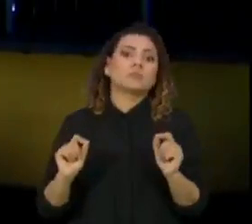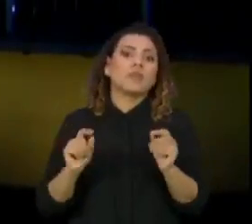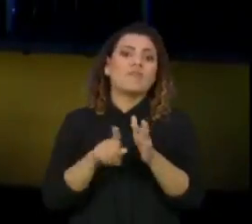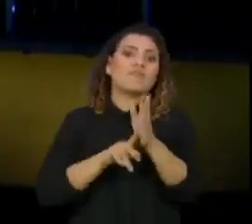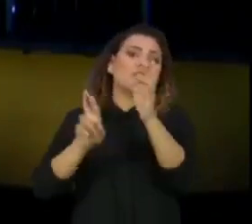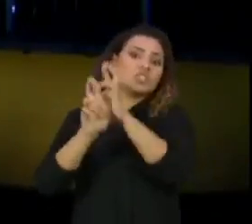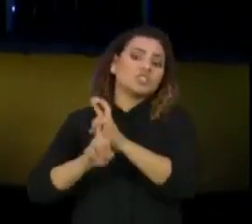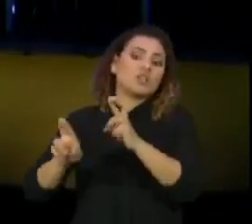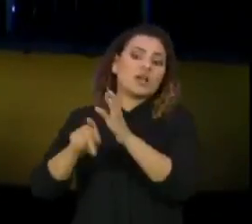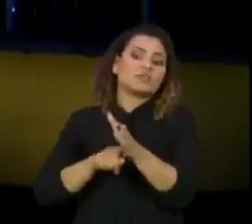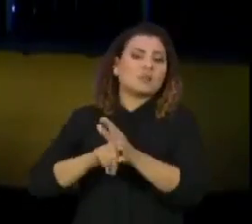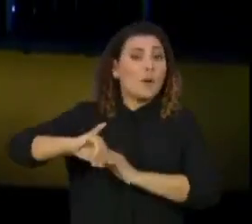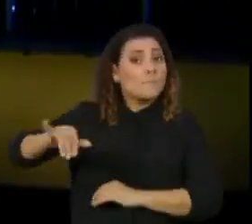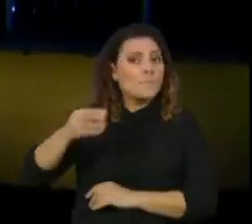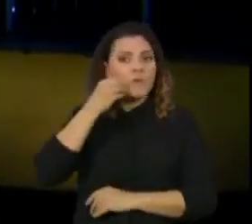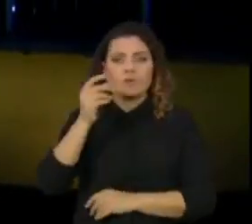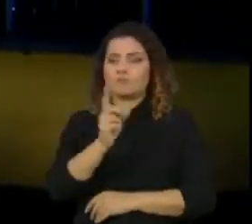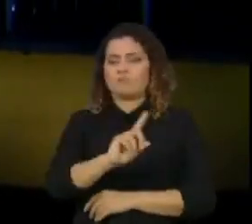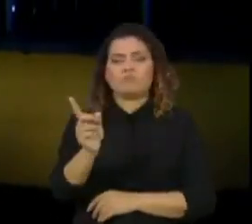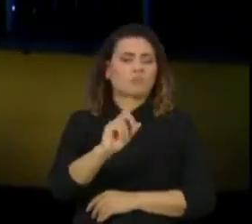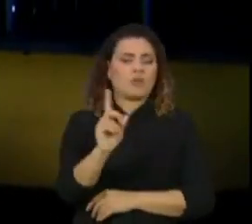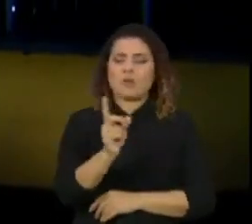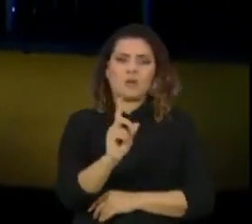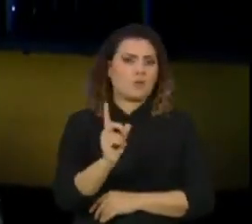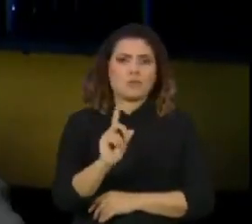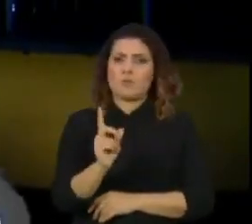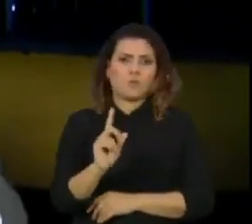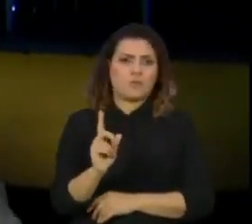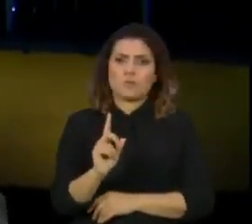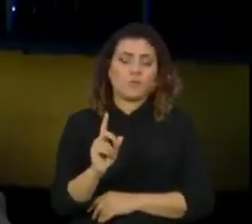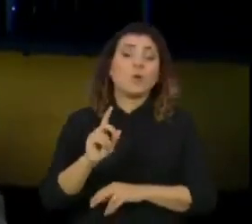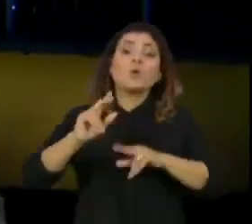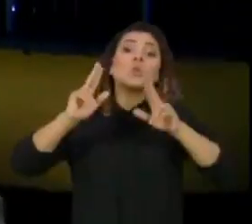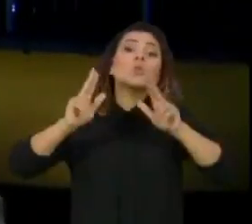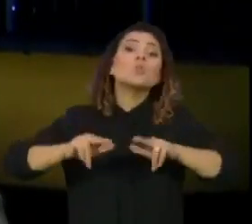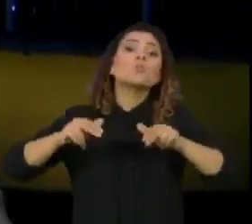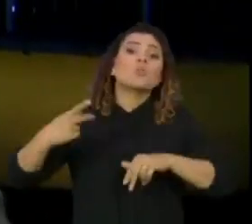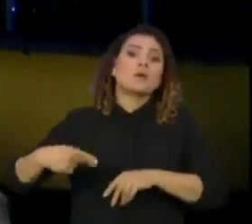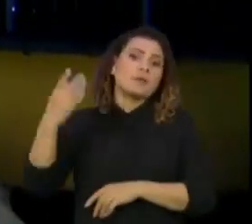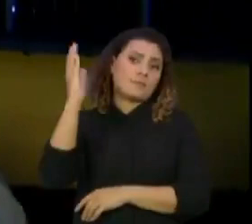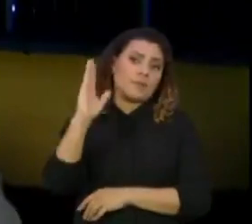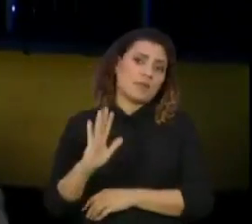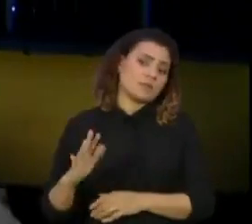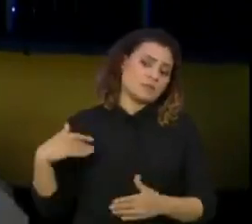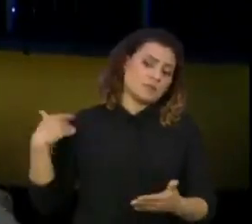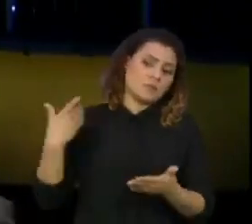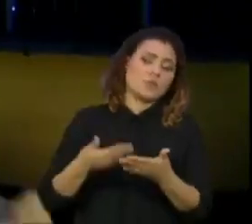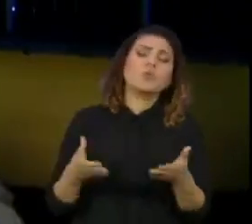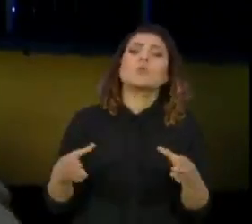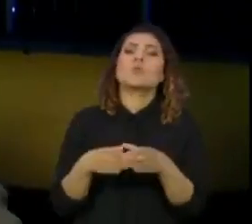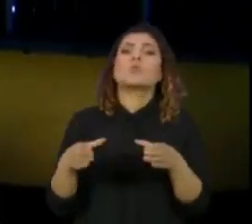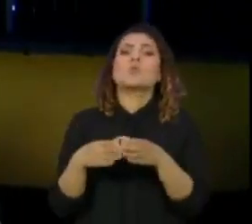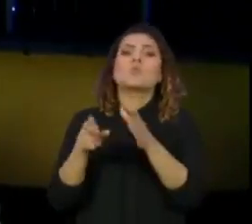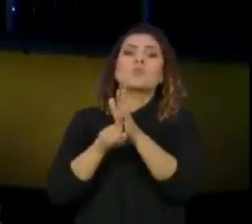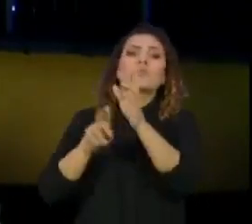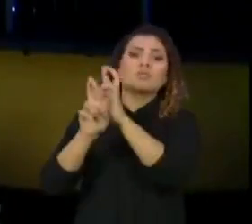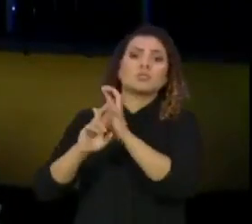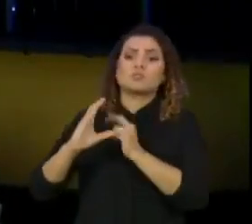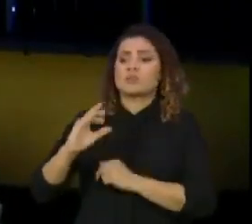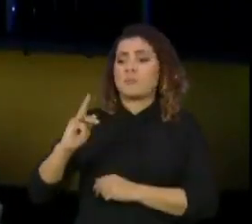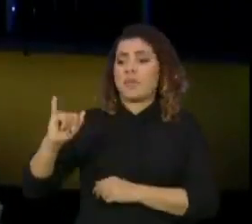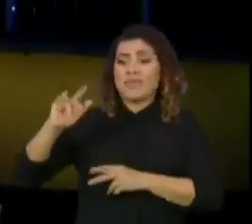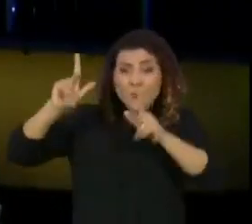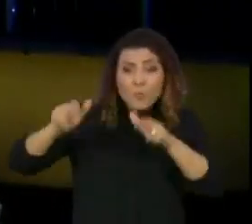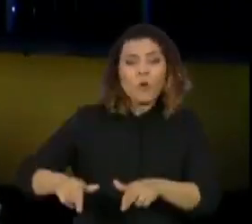da investigação parlamentar. Não é isso, Vinícius. Nunca houve no Brasil uma comissão parlamentar como essa.